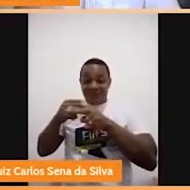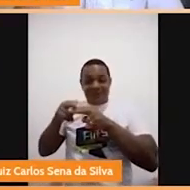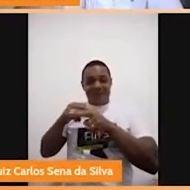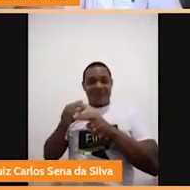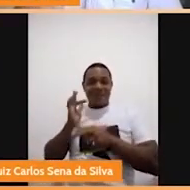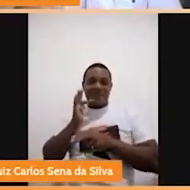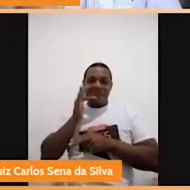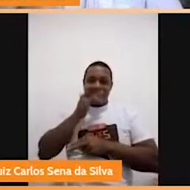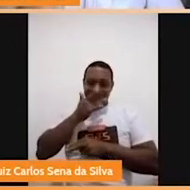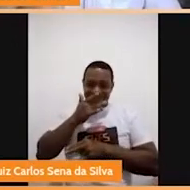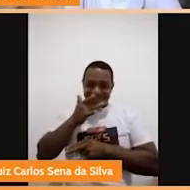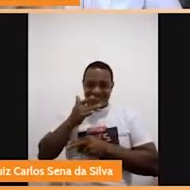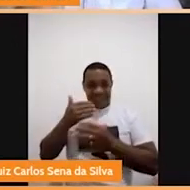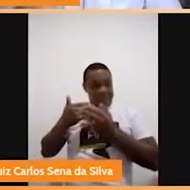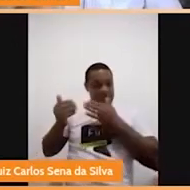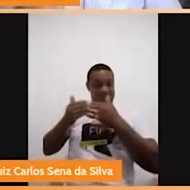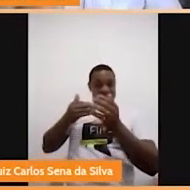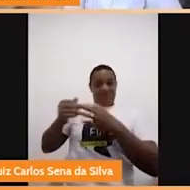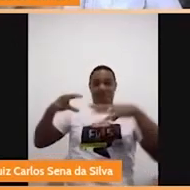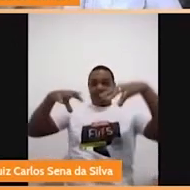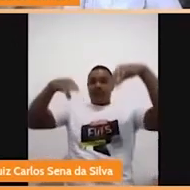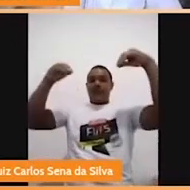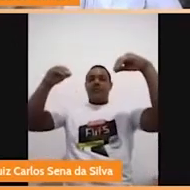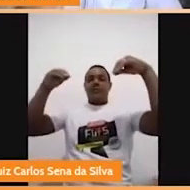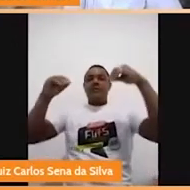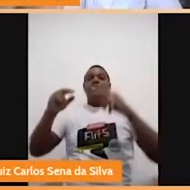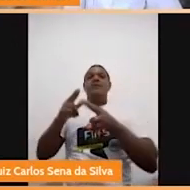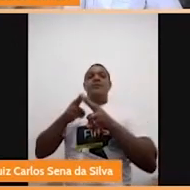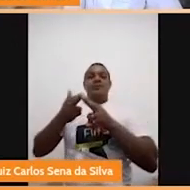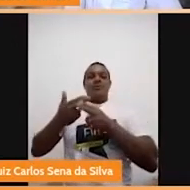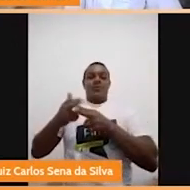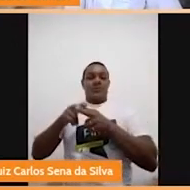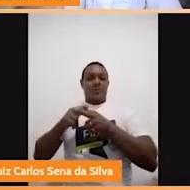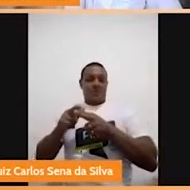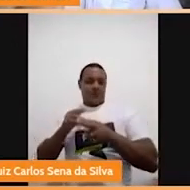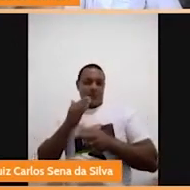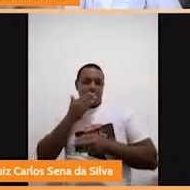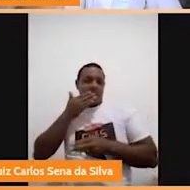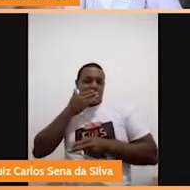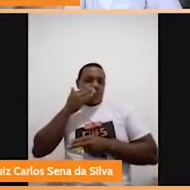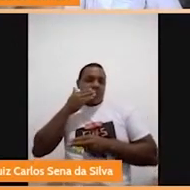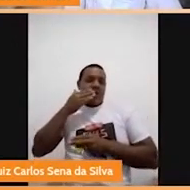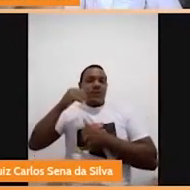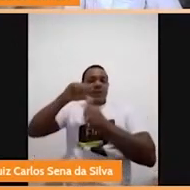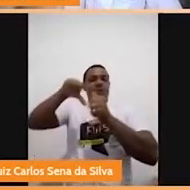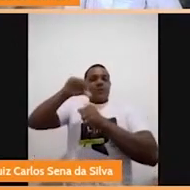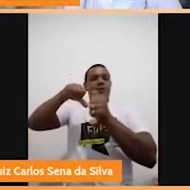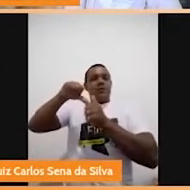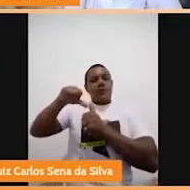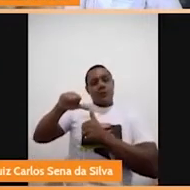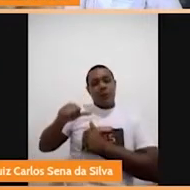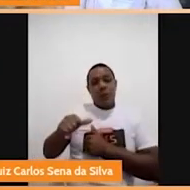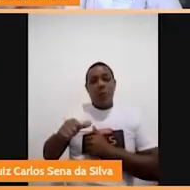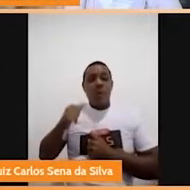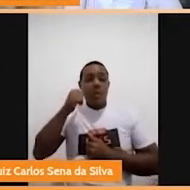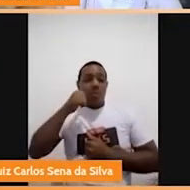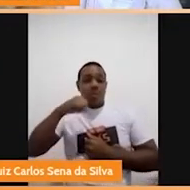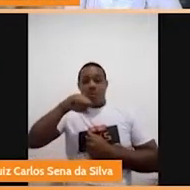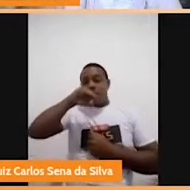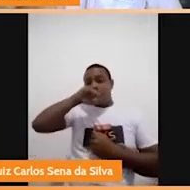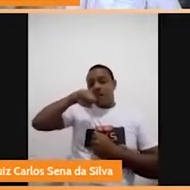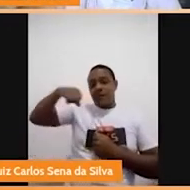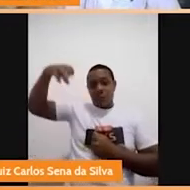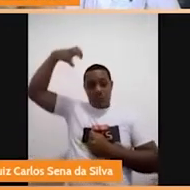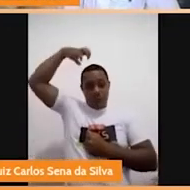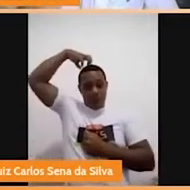castelo, é de doce e chocolate. Transformar a mãe em uma rainha, né? O pai num rei, isso é muito, muito, muito maravilhoso. Então,